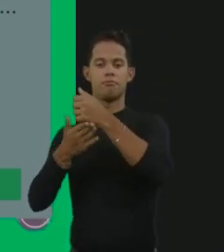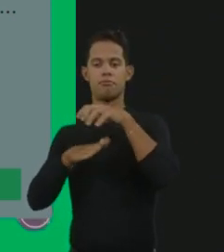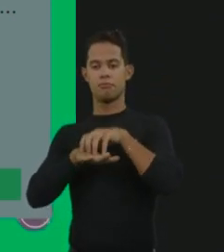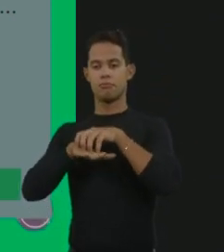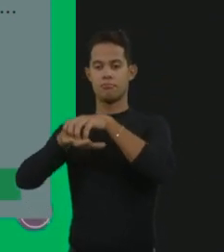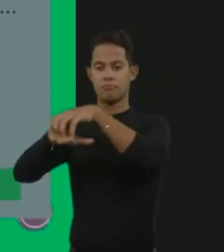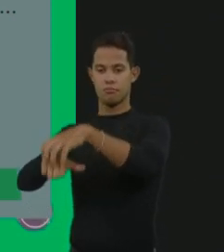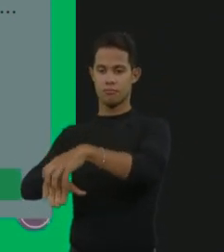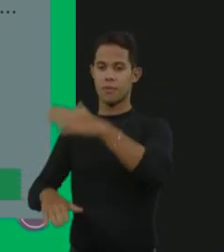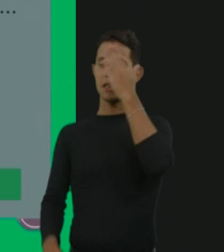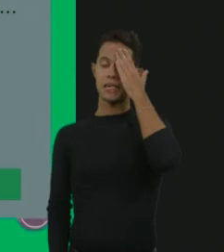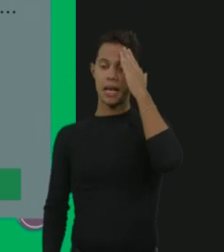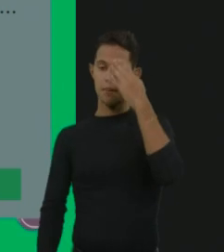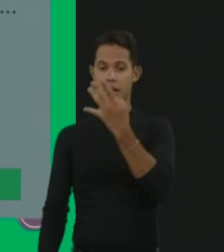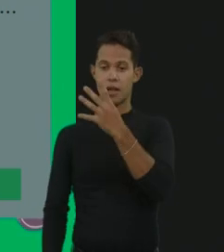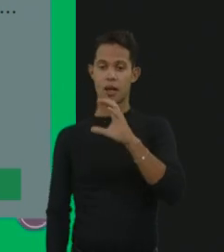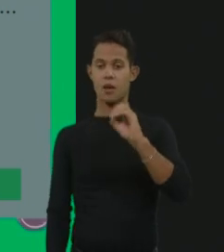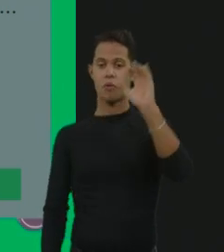% dos casos